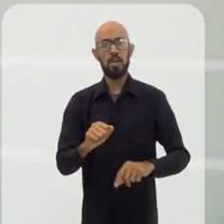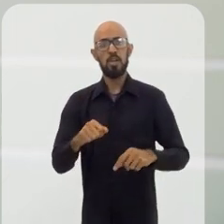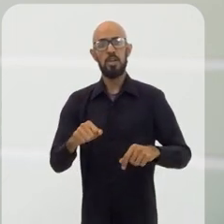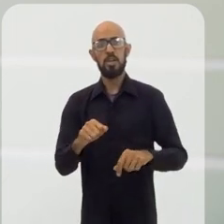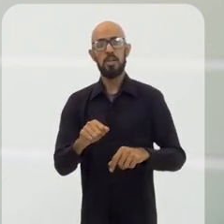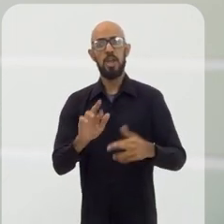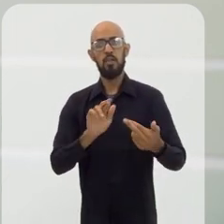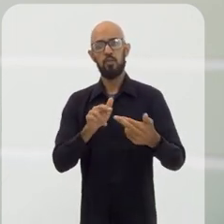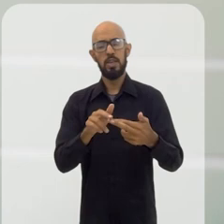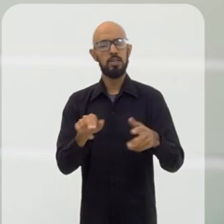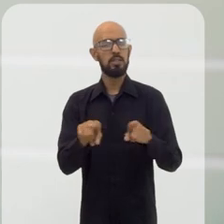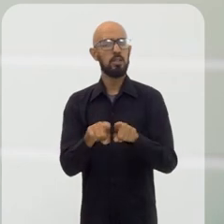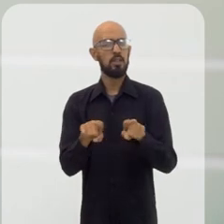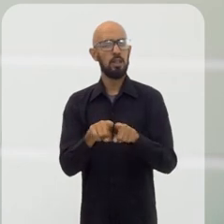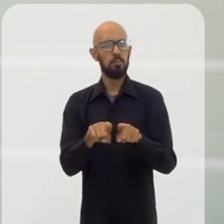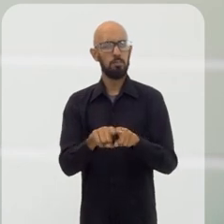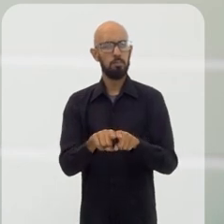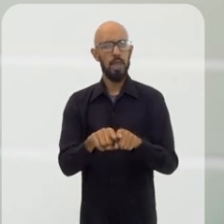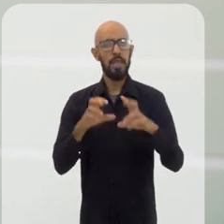e referência